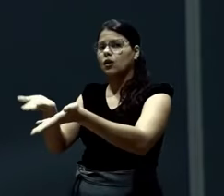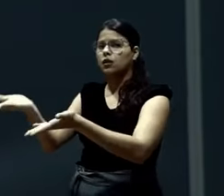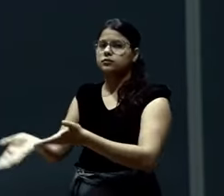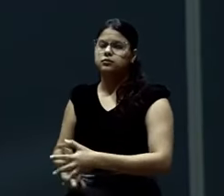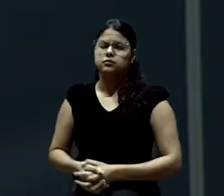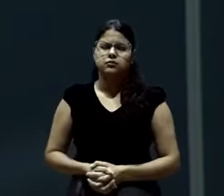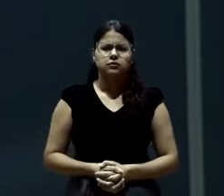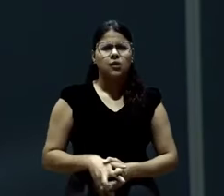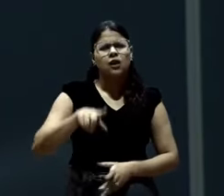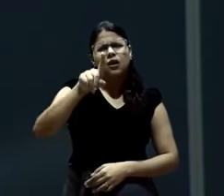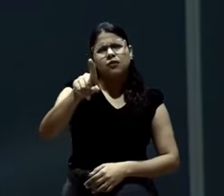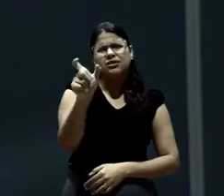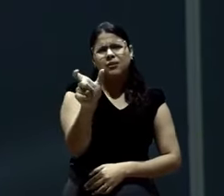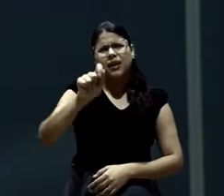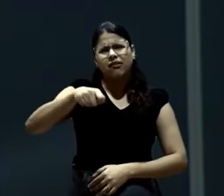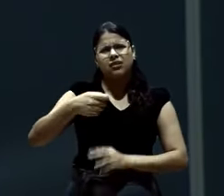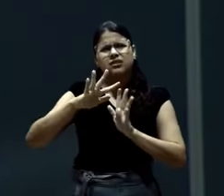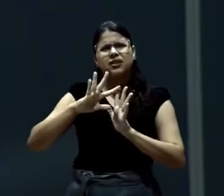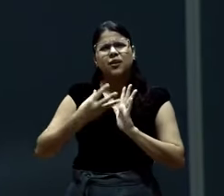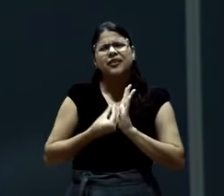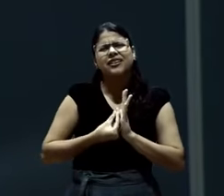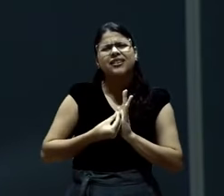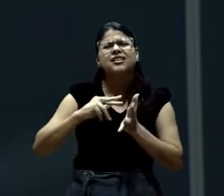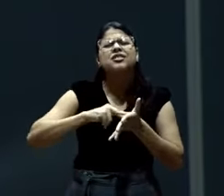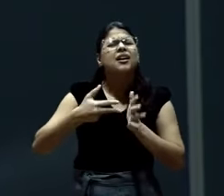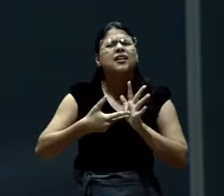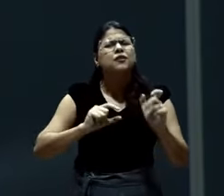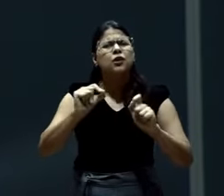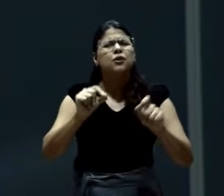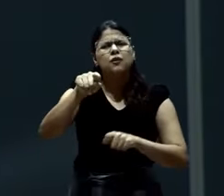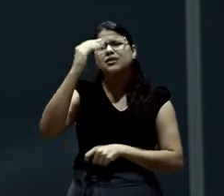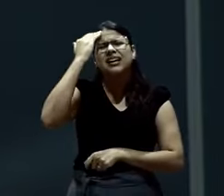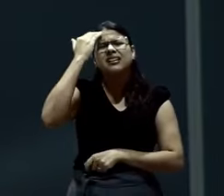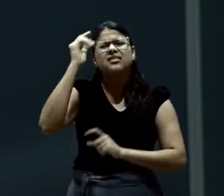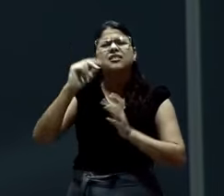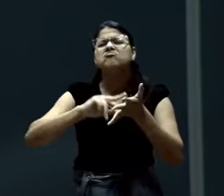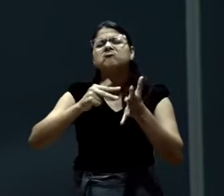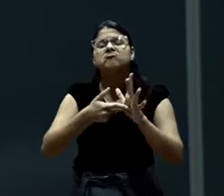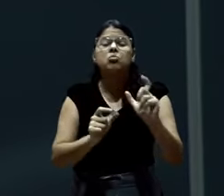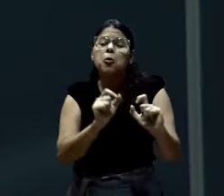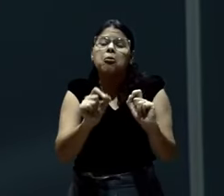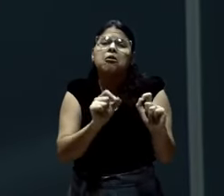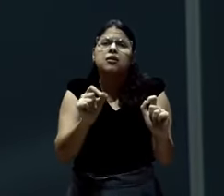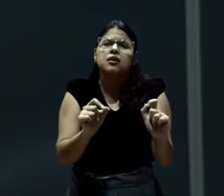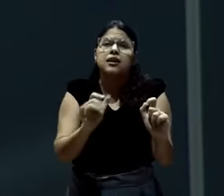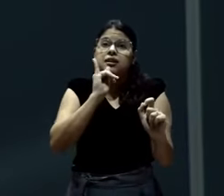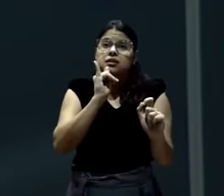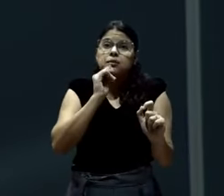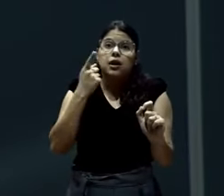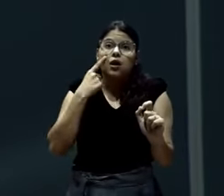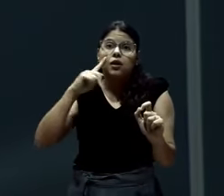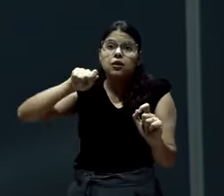entende por igreja. Quando se fala de igreja, o que vem no seu coração?